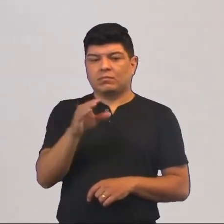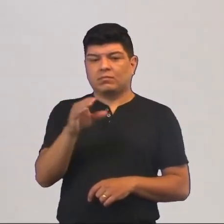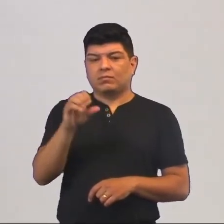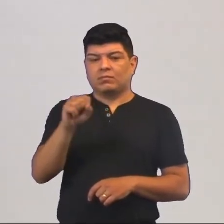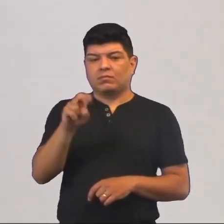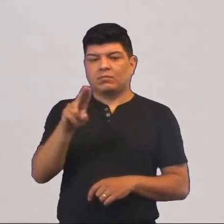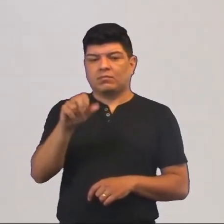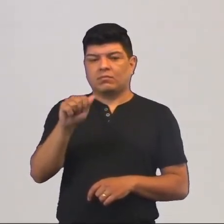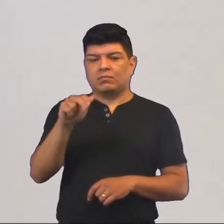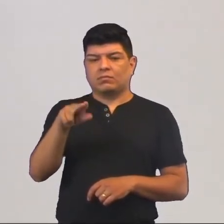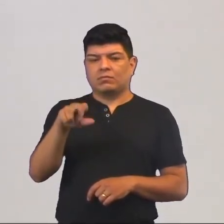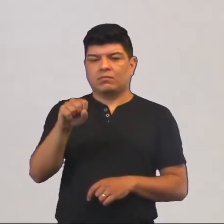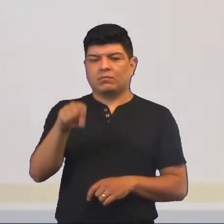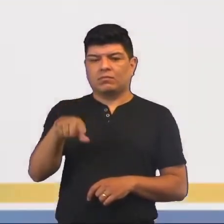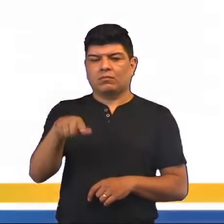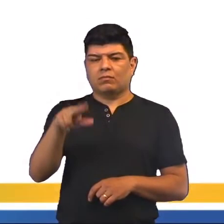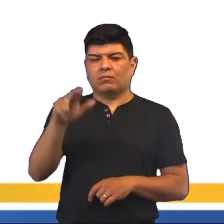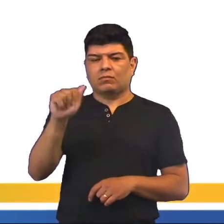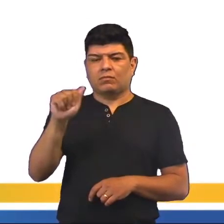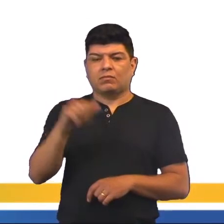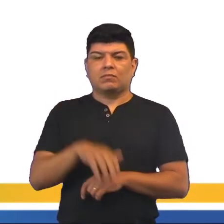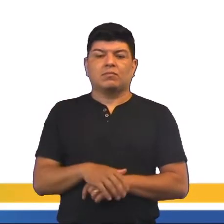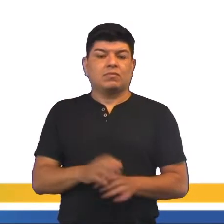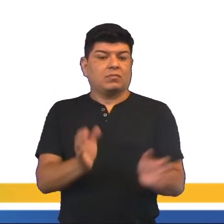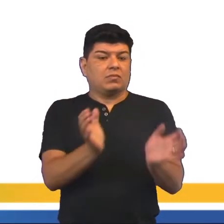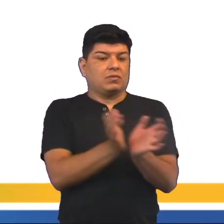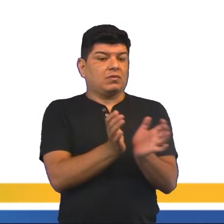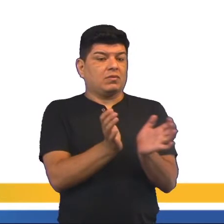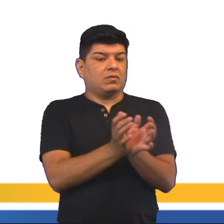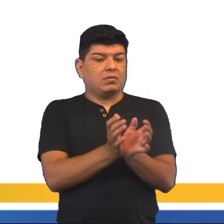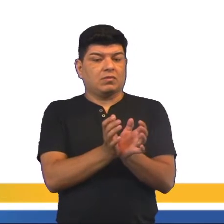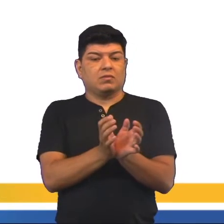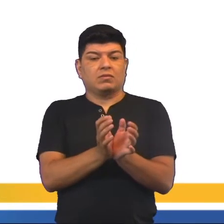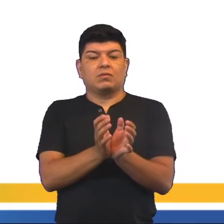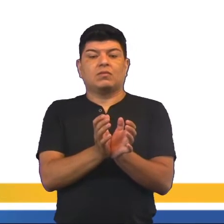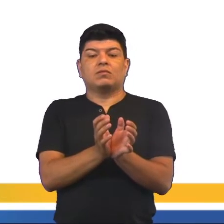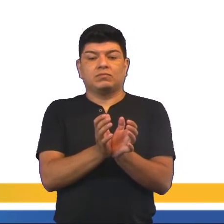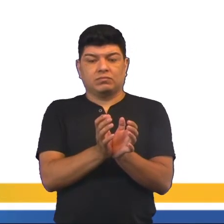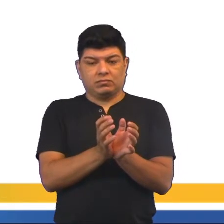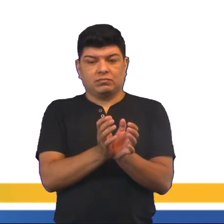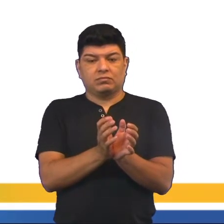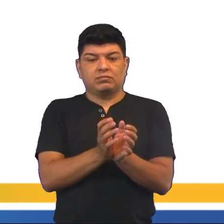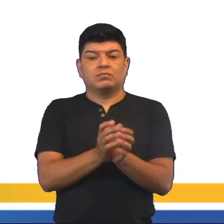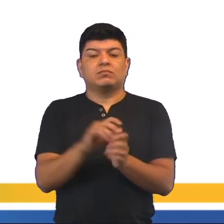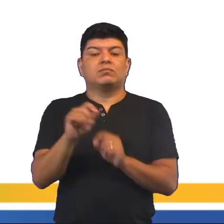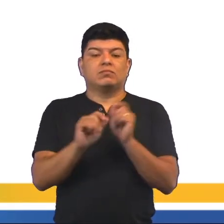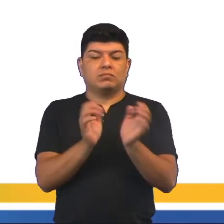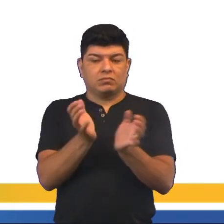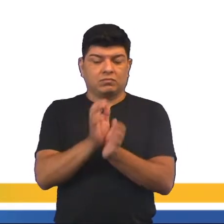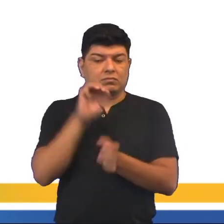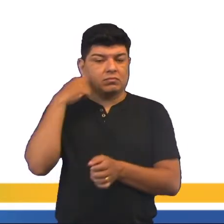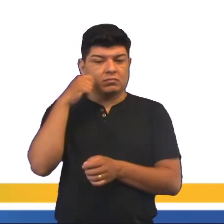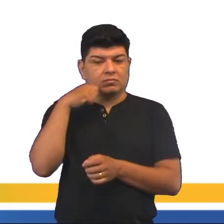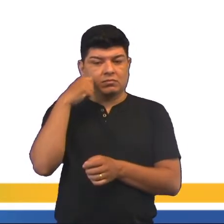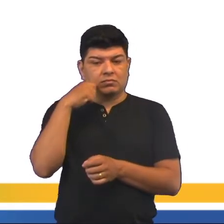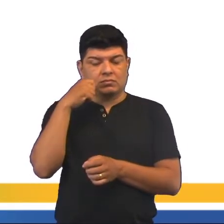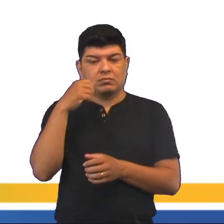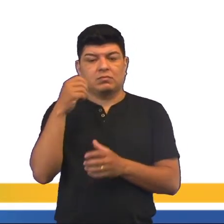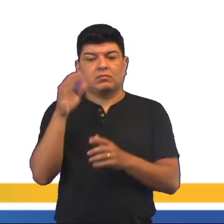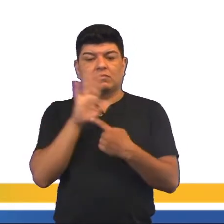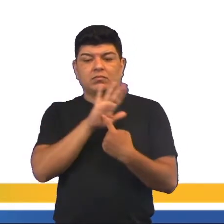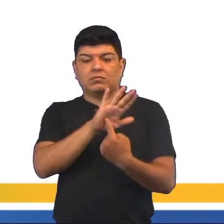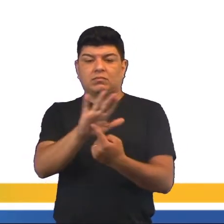fera, certo? Certo? Elenco é o conjunto de atores em uma